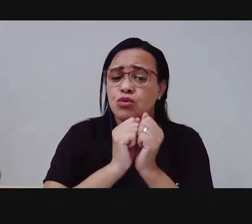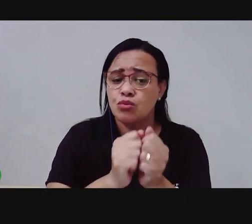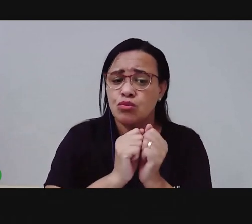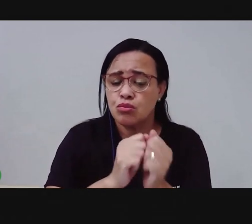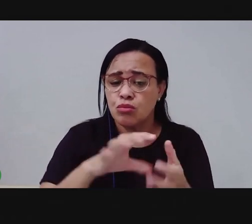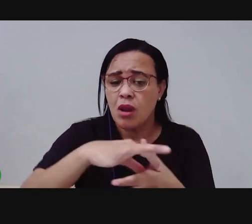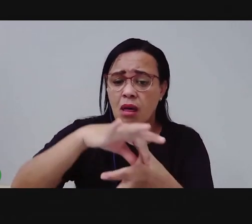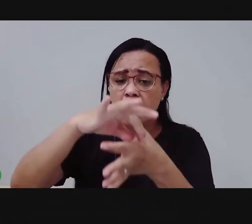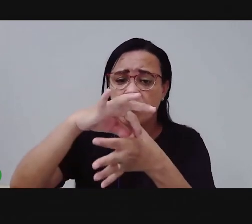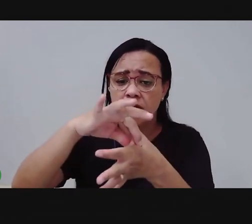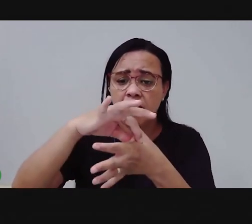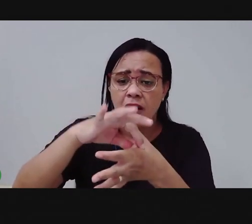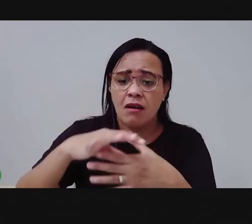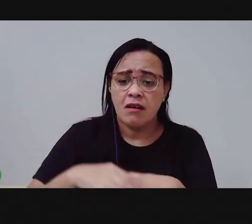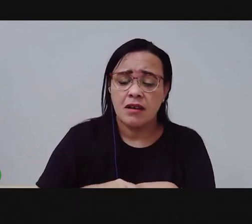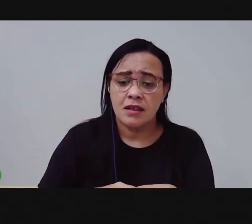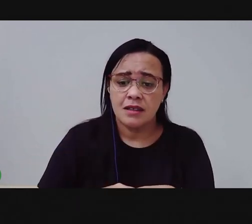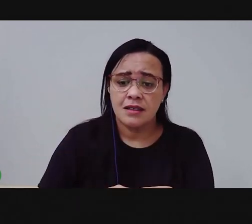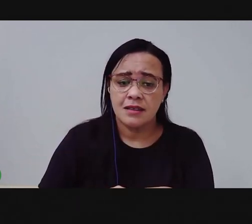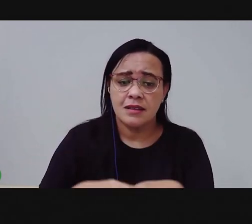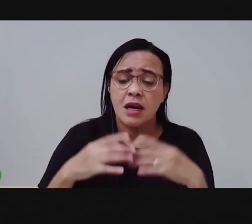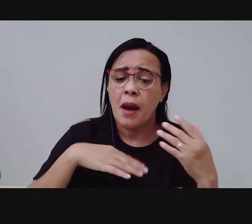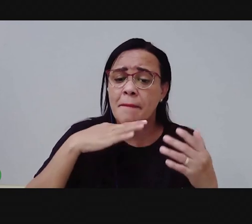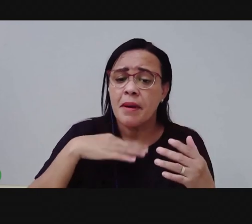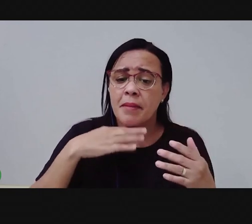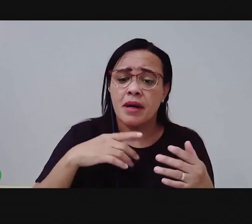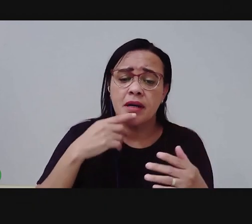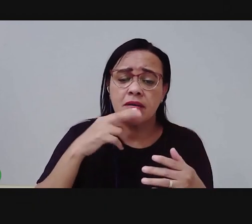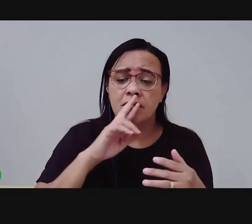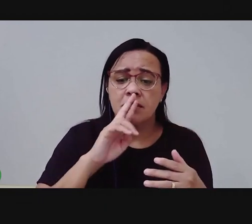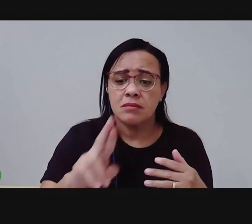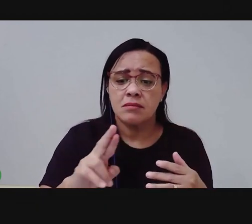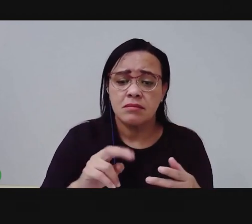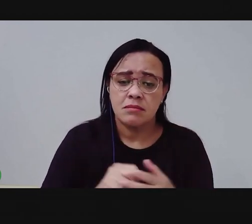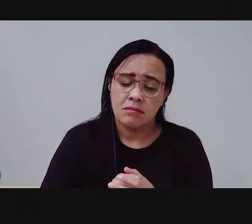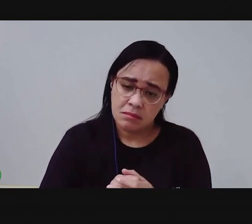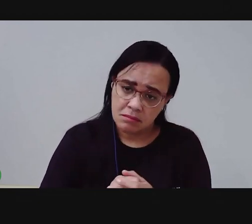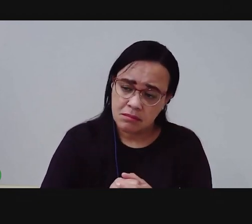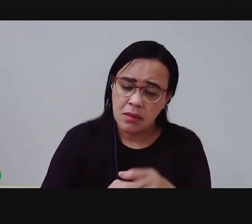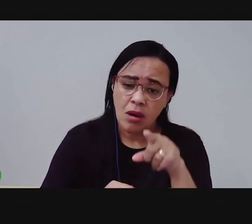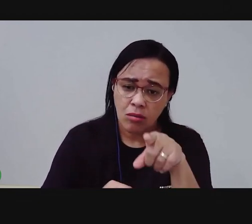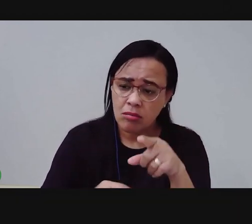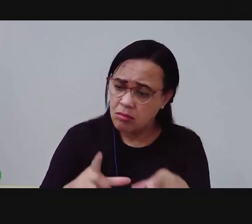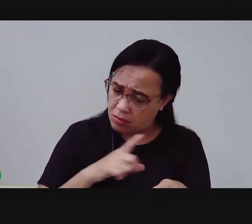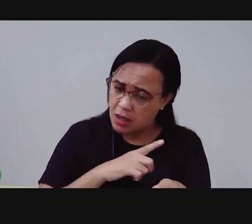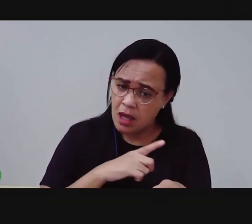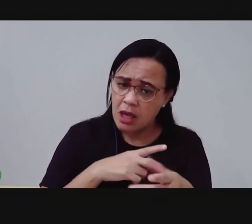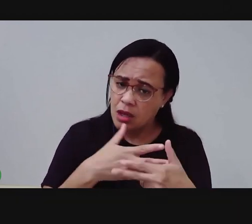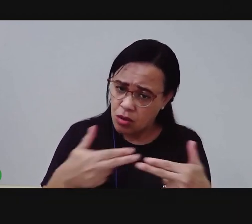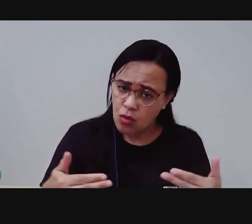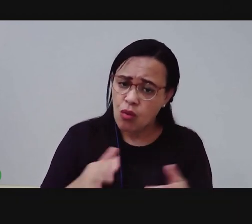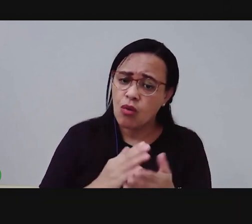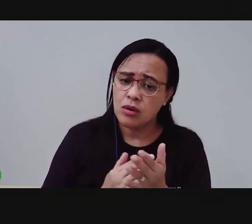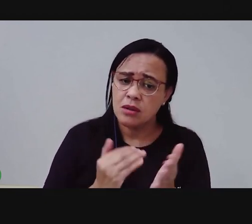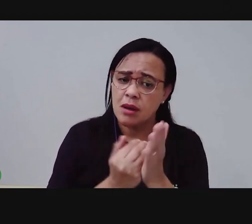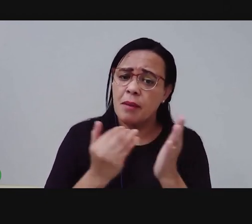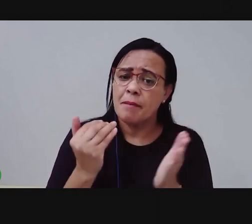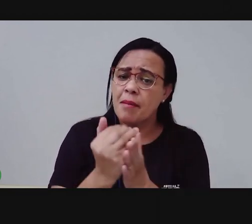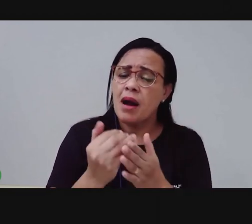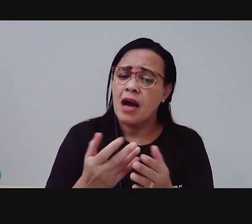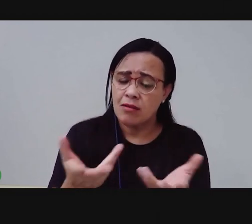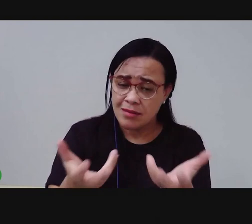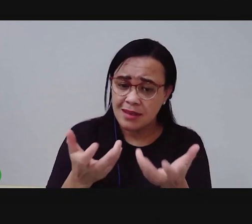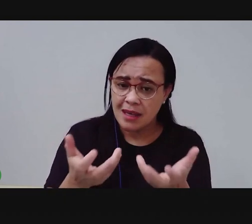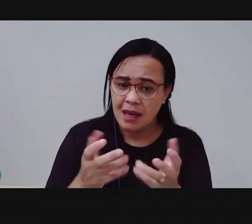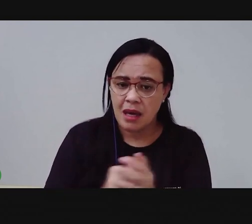E aí a mamãe disse assim. Tem alguma coisa a mais que você queira levar? Que sabe um pedaço de bolo.